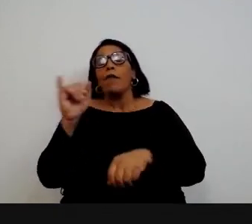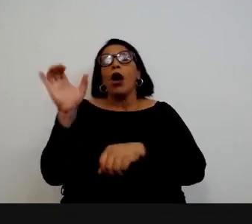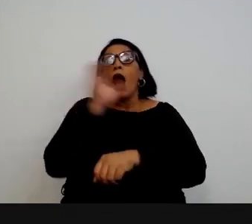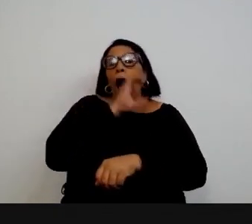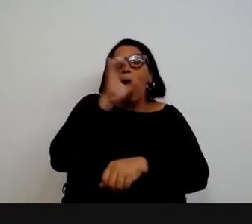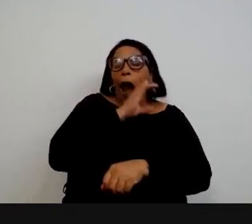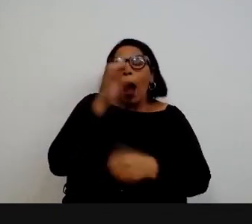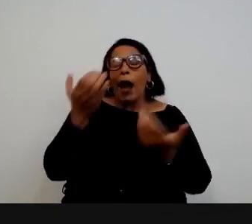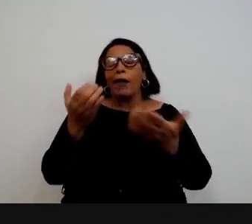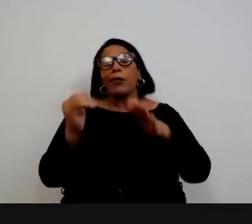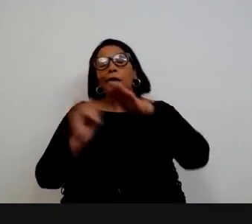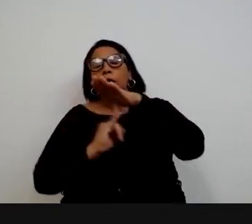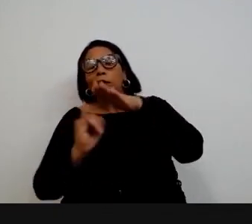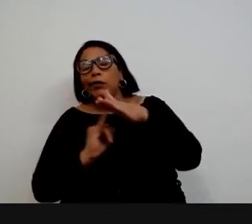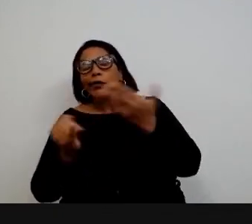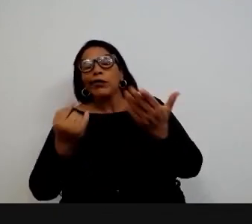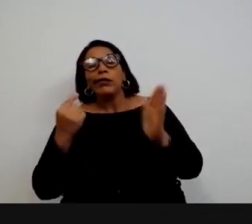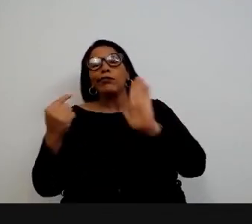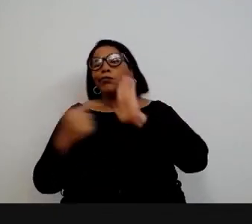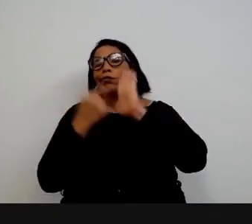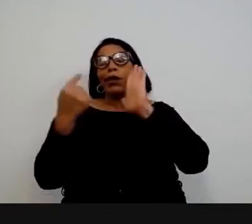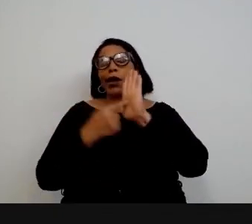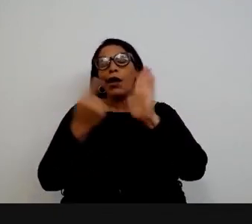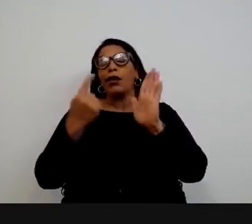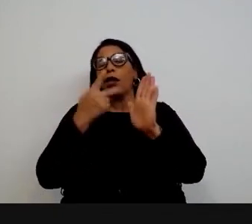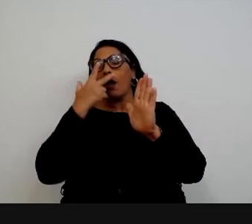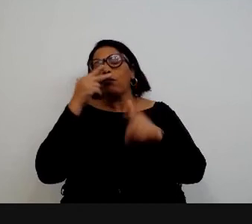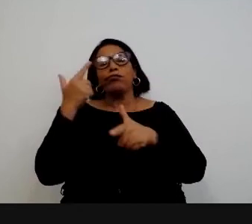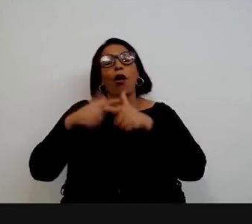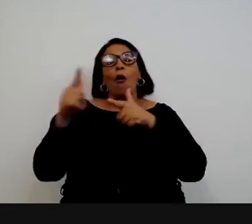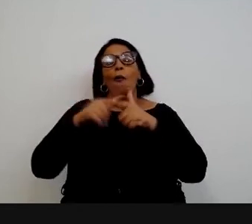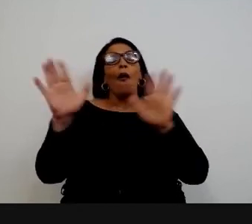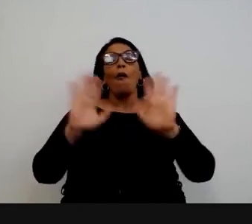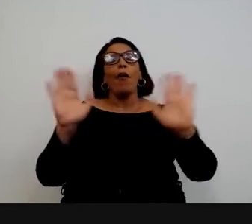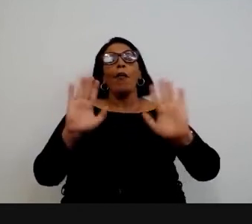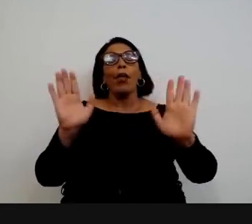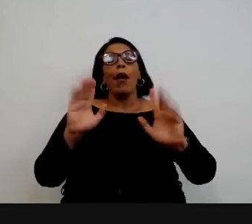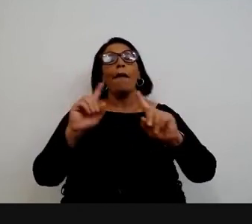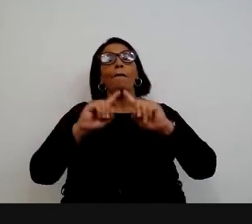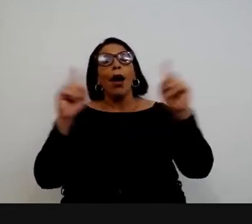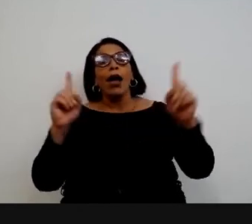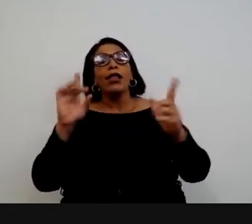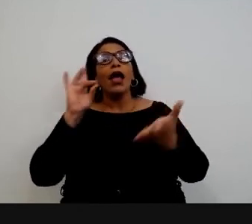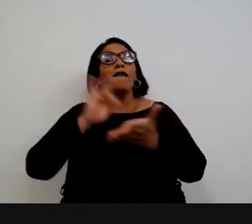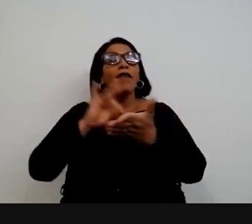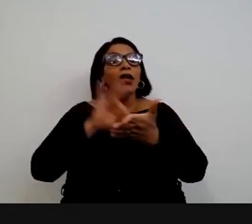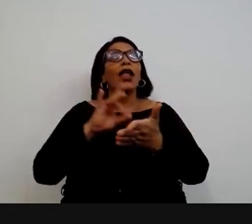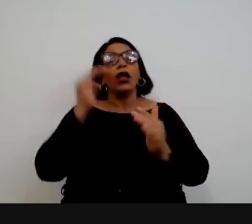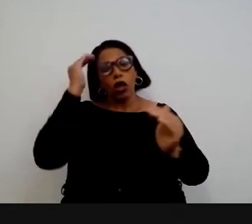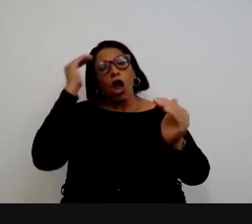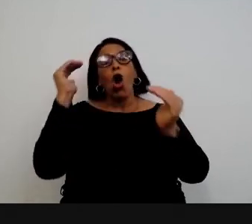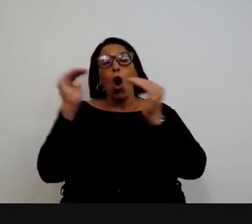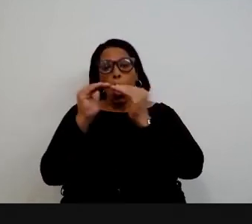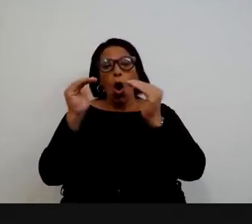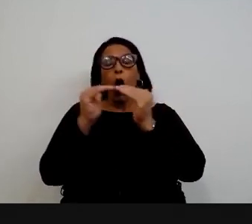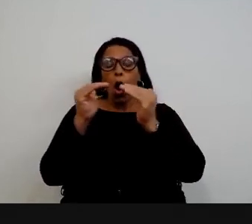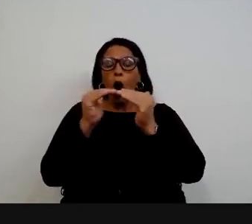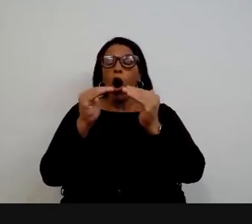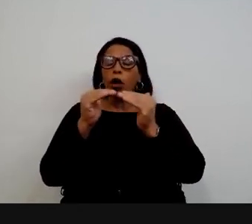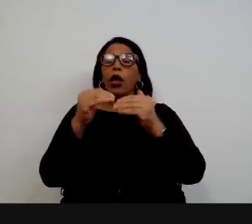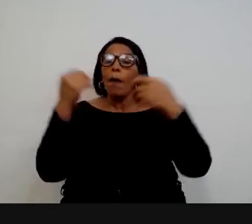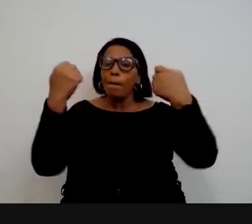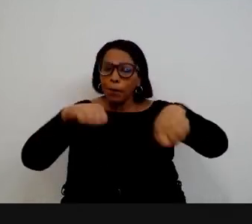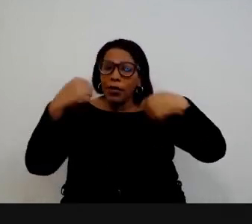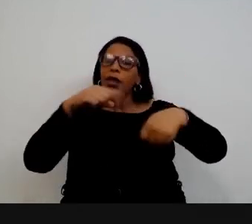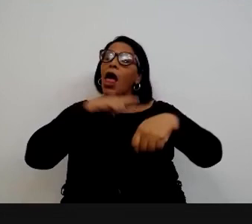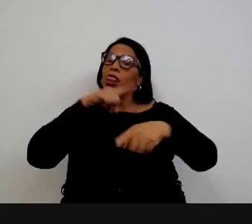estado de agilidade institucional não são pontos muito polarizantes são pontos que na verdade tem muita convergência e a gente